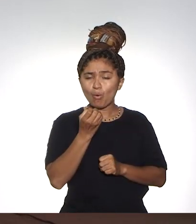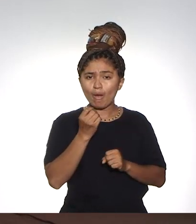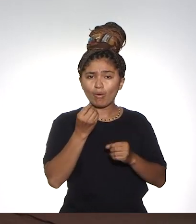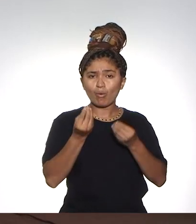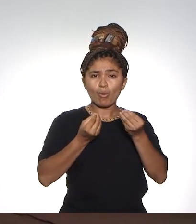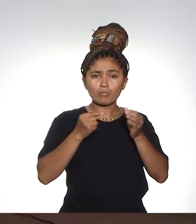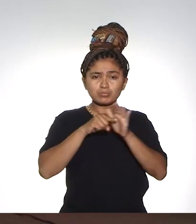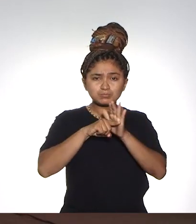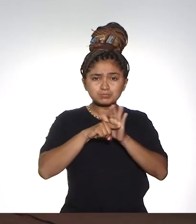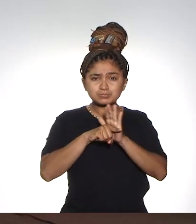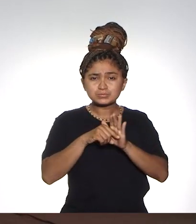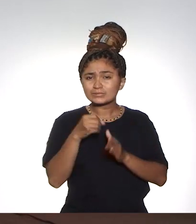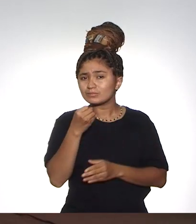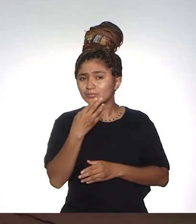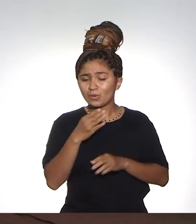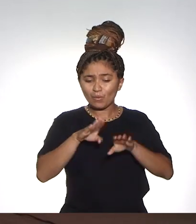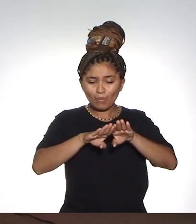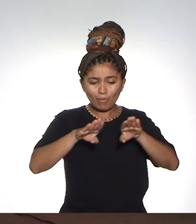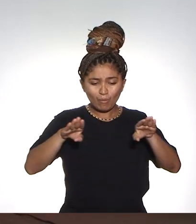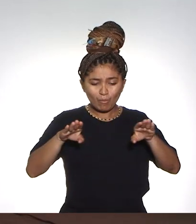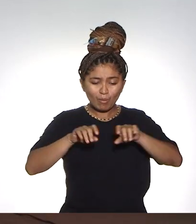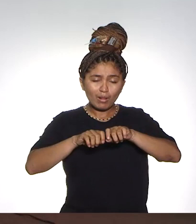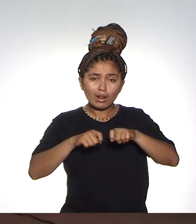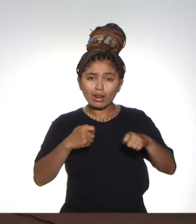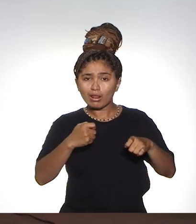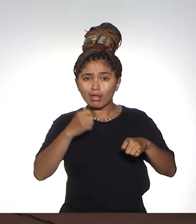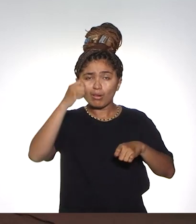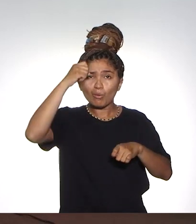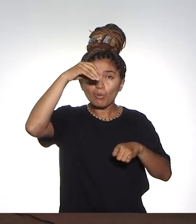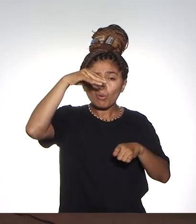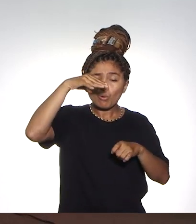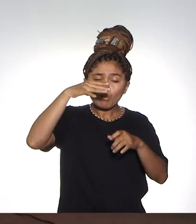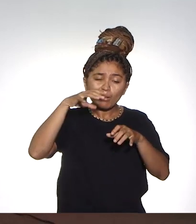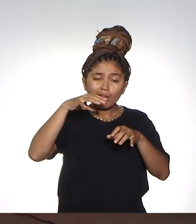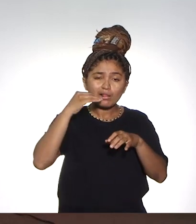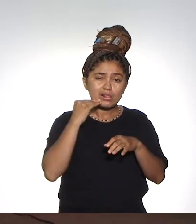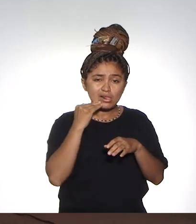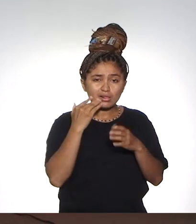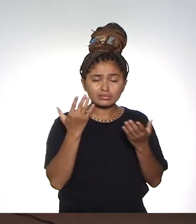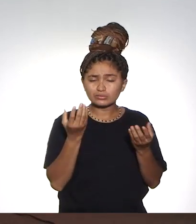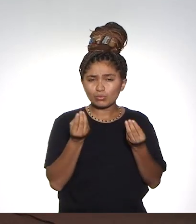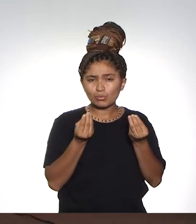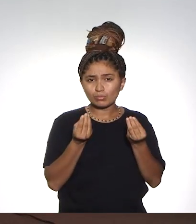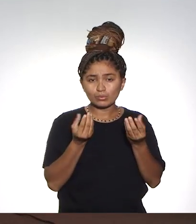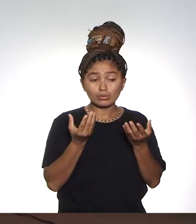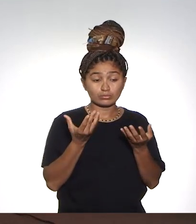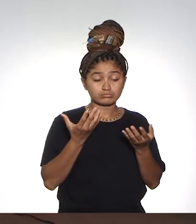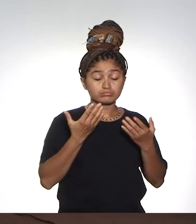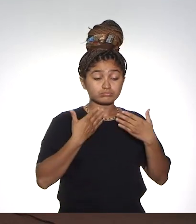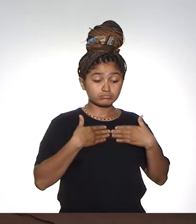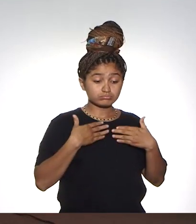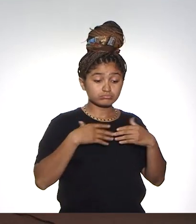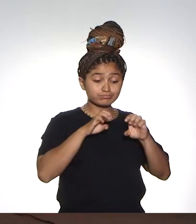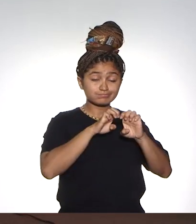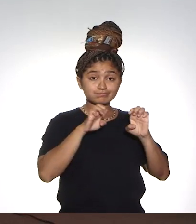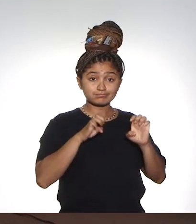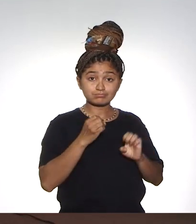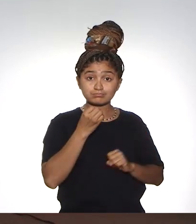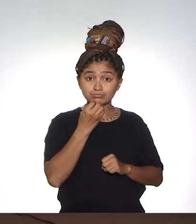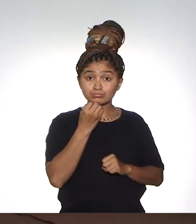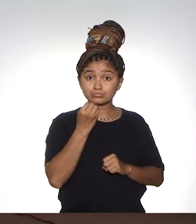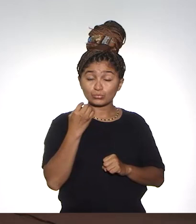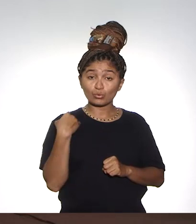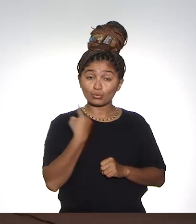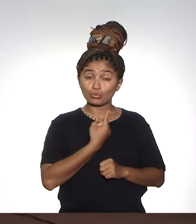em local que tem vazamento de água, eu não consigo fazer pesquisa com bancada quebrada, onde luz não funciona. Então, esse conforto de infraestrutura,